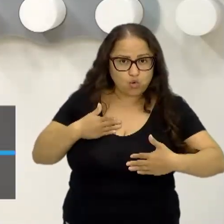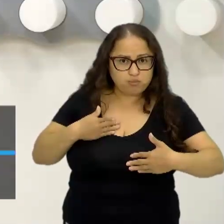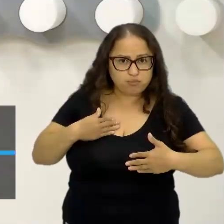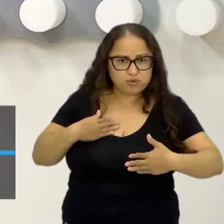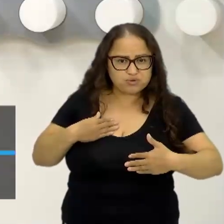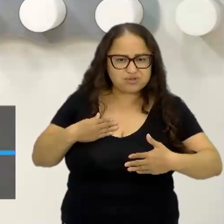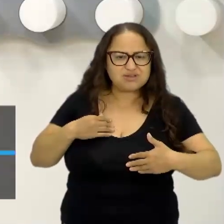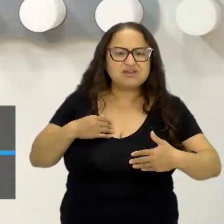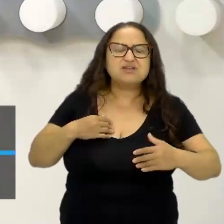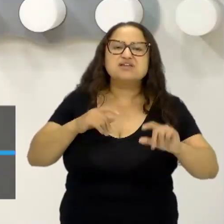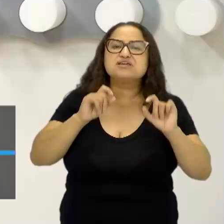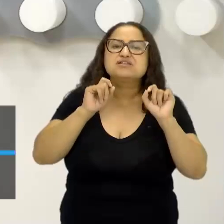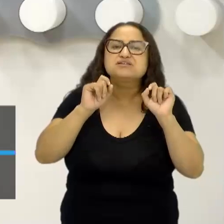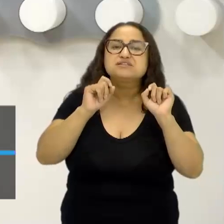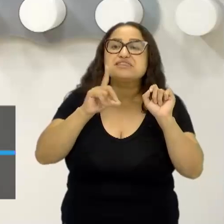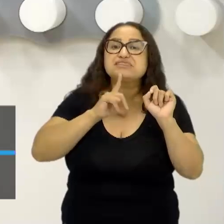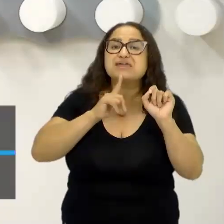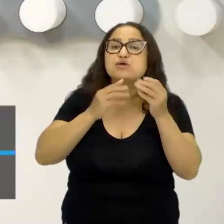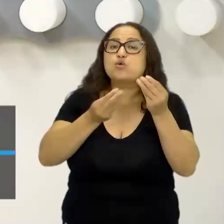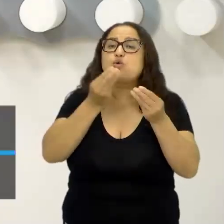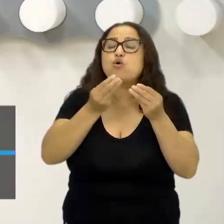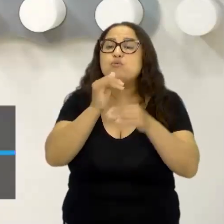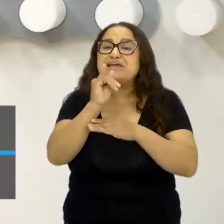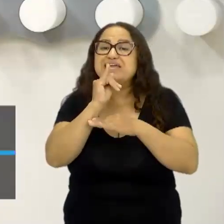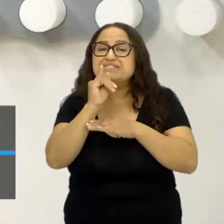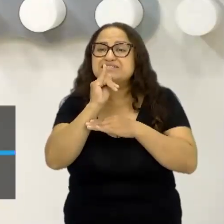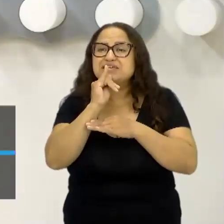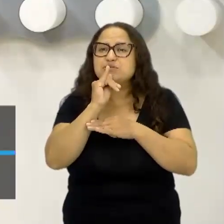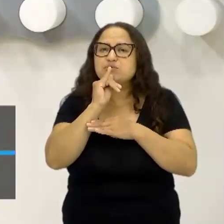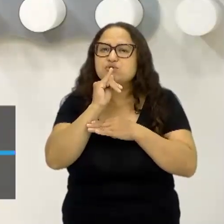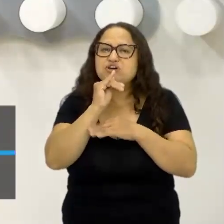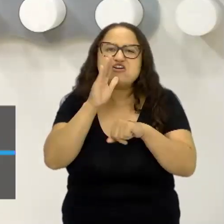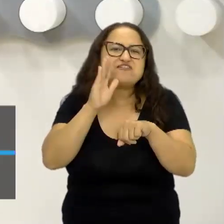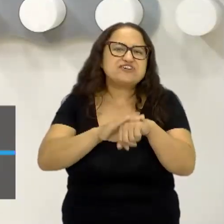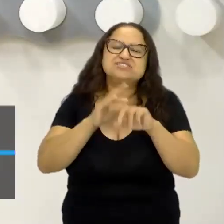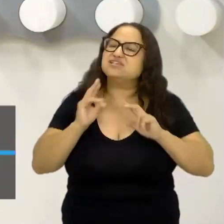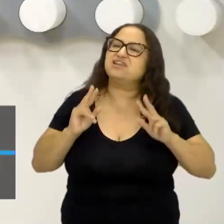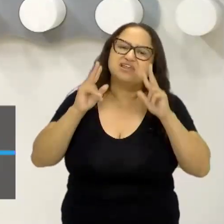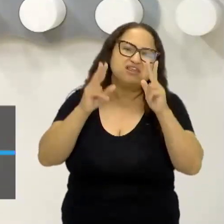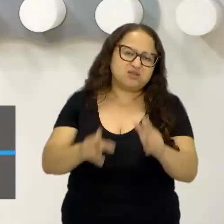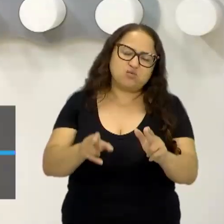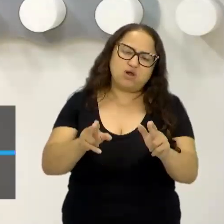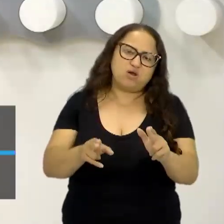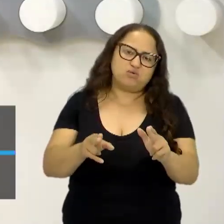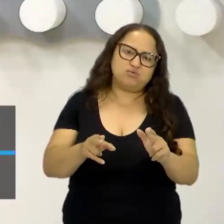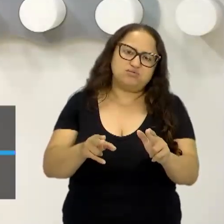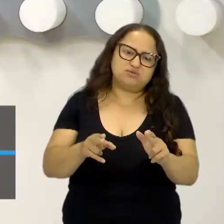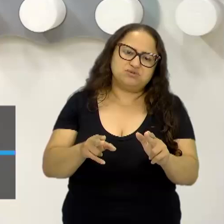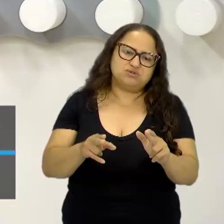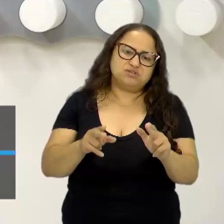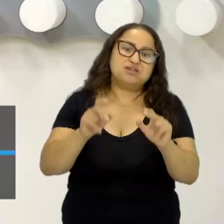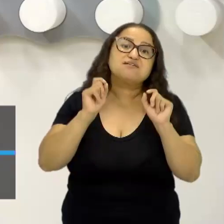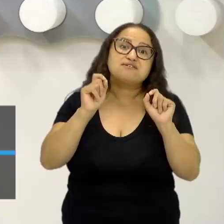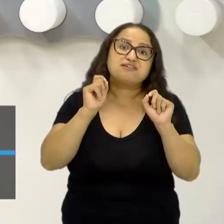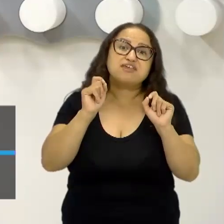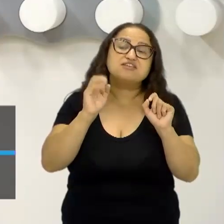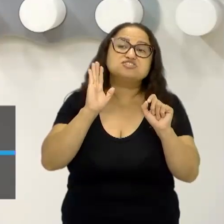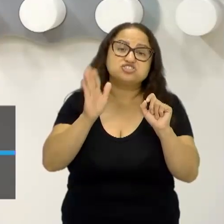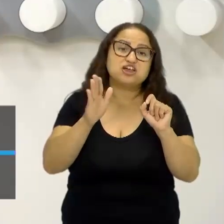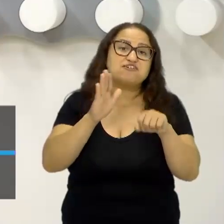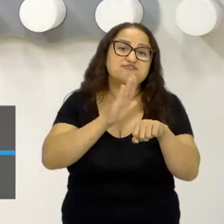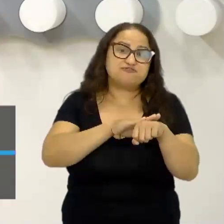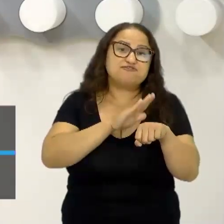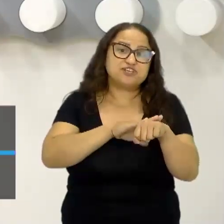tenham como exemplo e não cometam o mesmo erro que aquele que foi